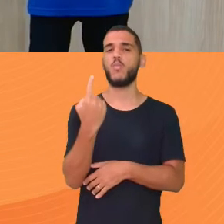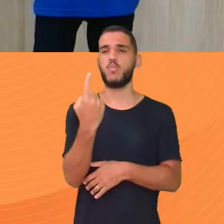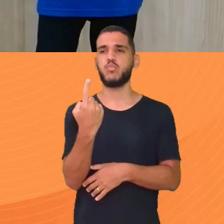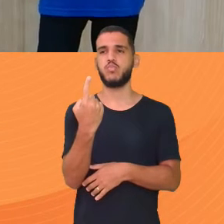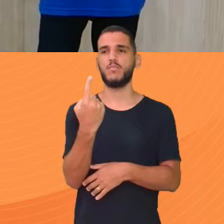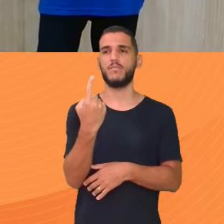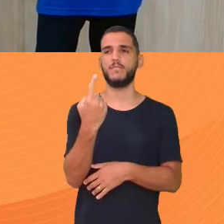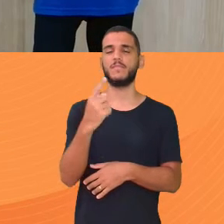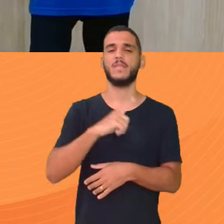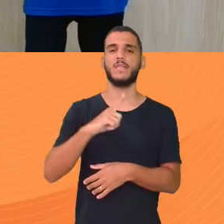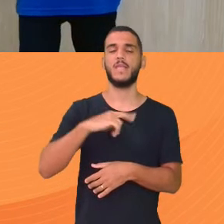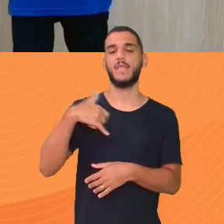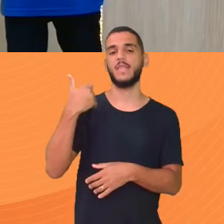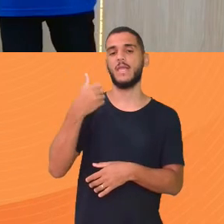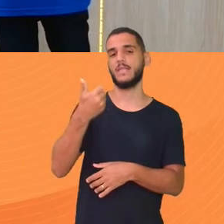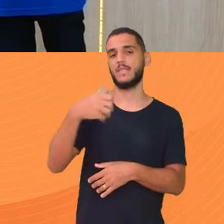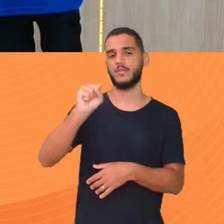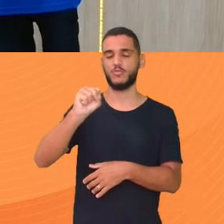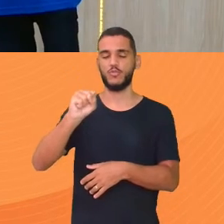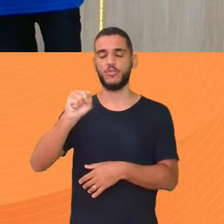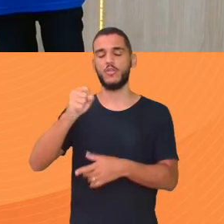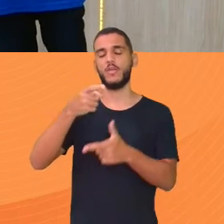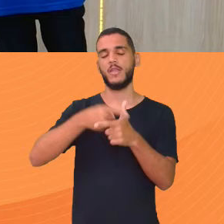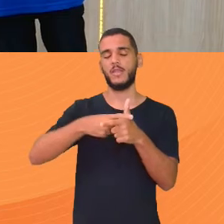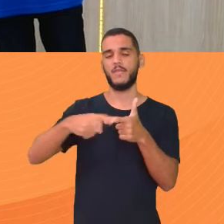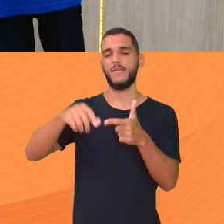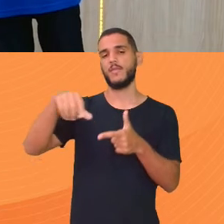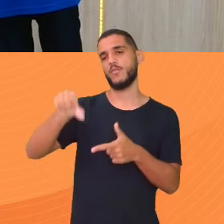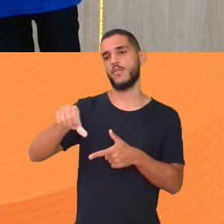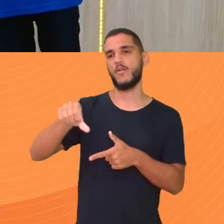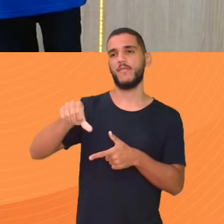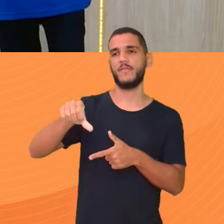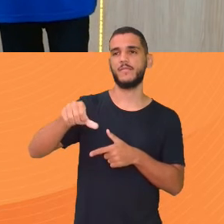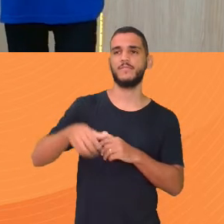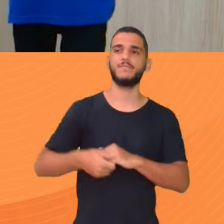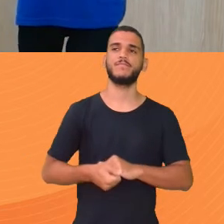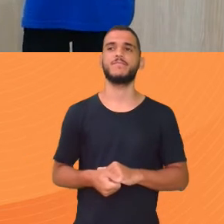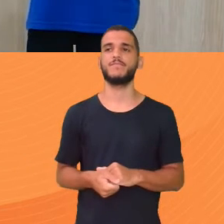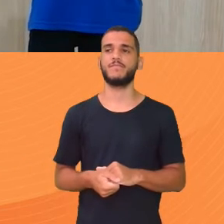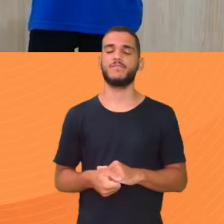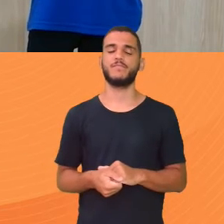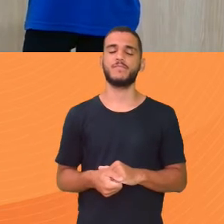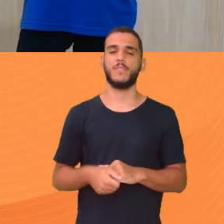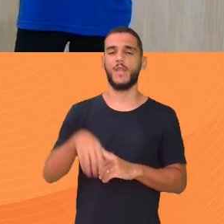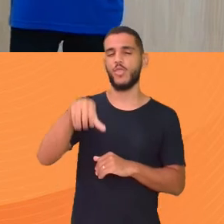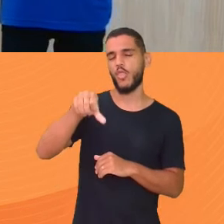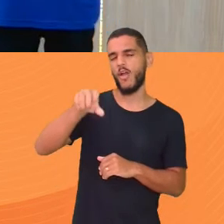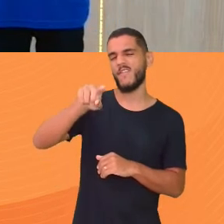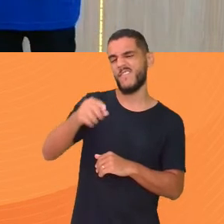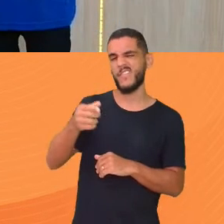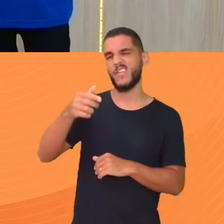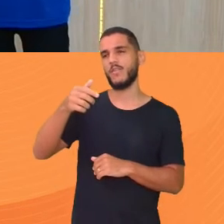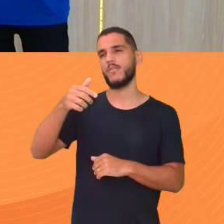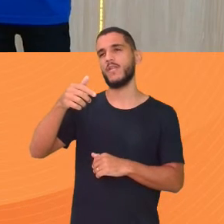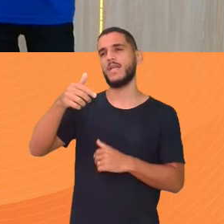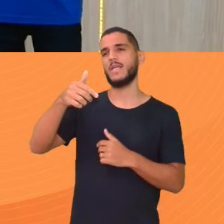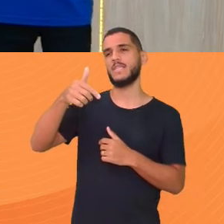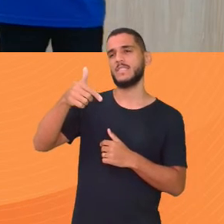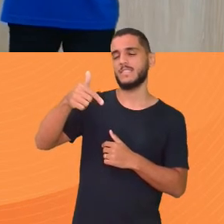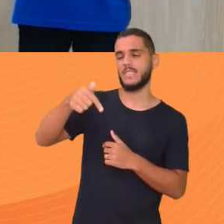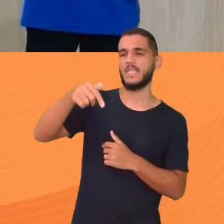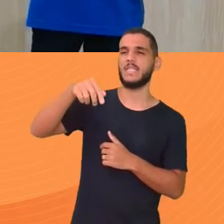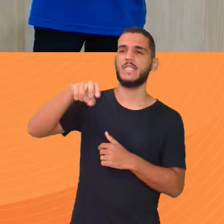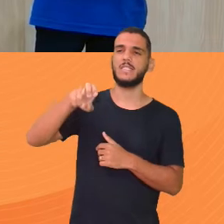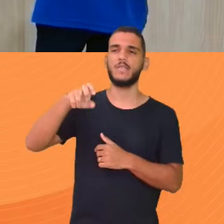Dividido por 11 Então eu tenho 9,75 1% Que é As